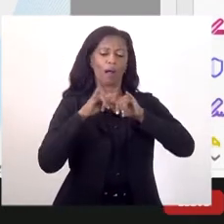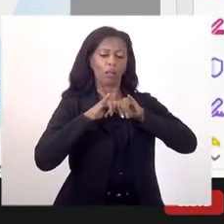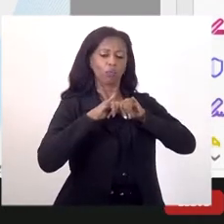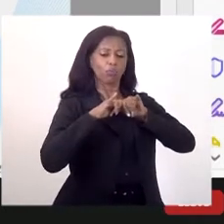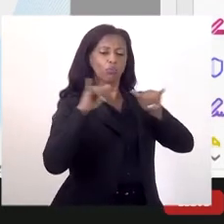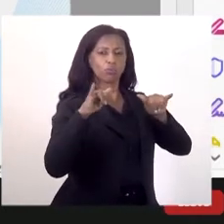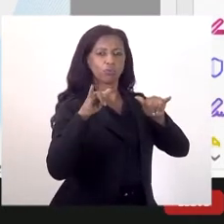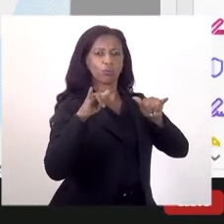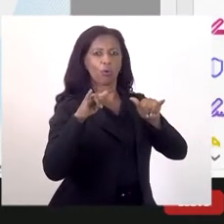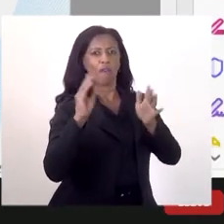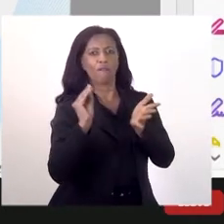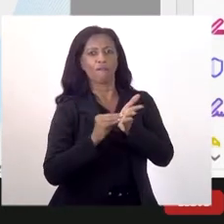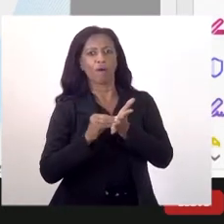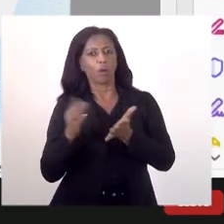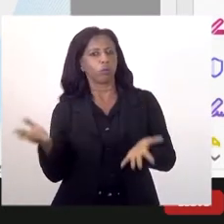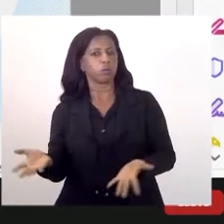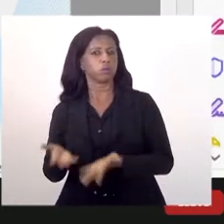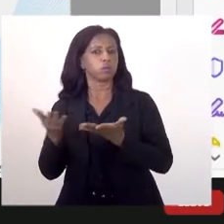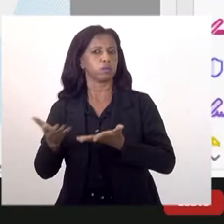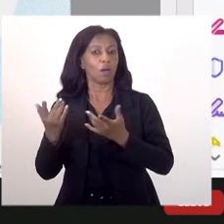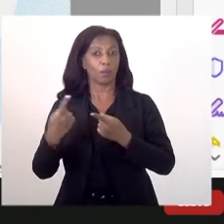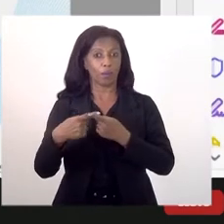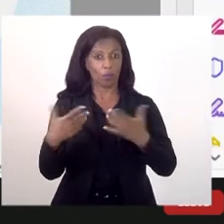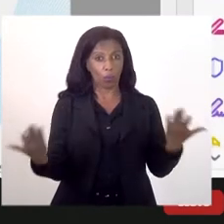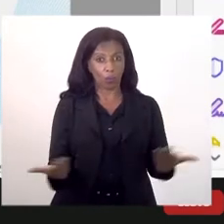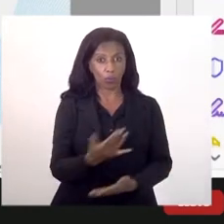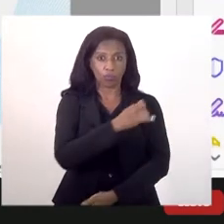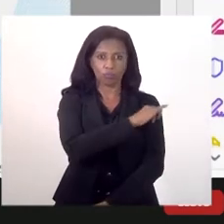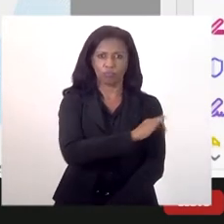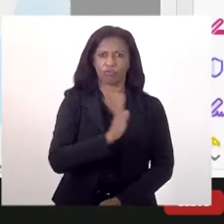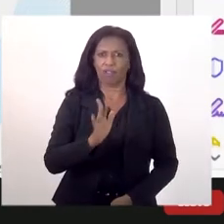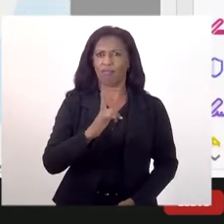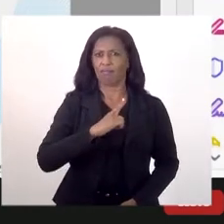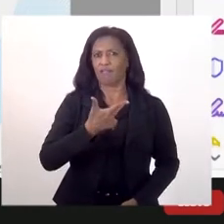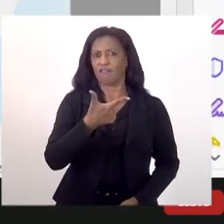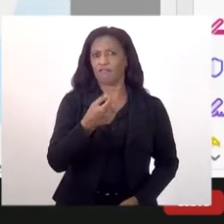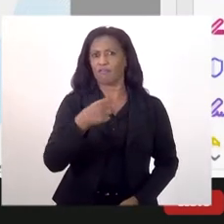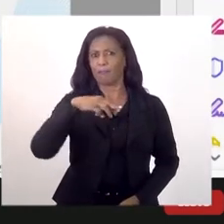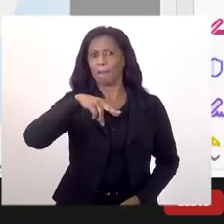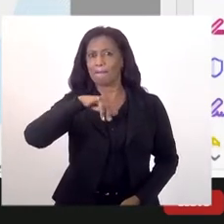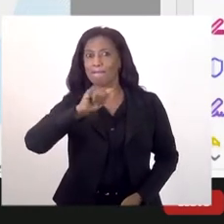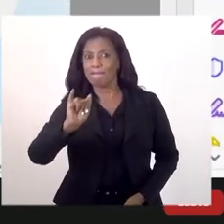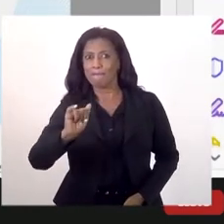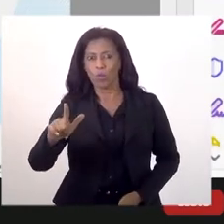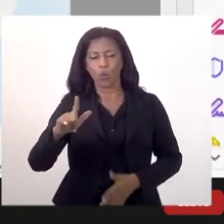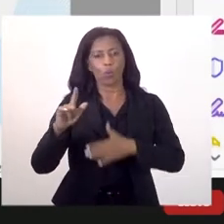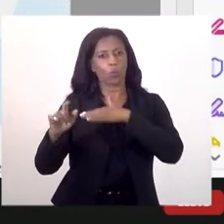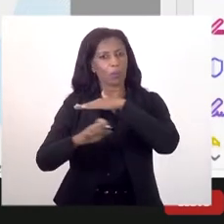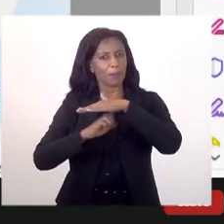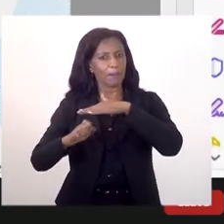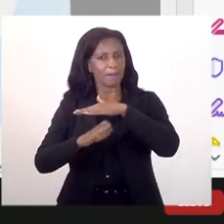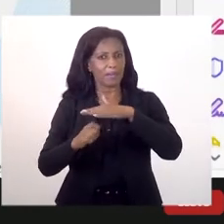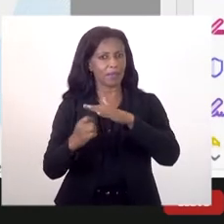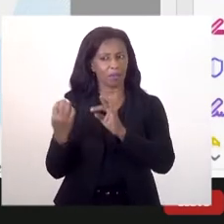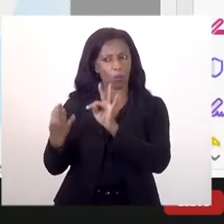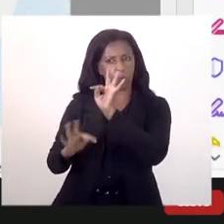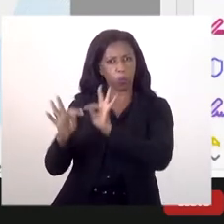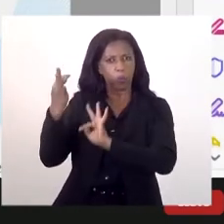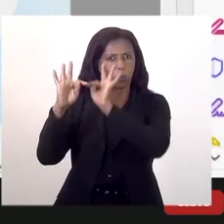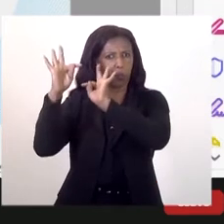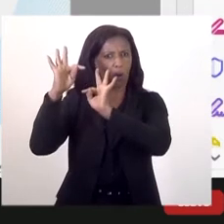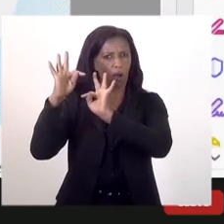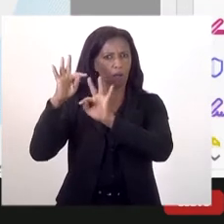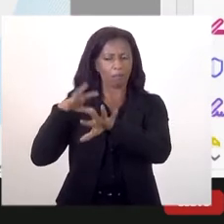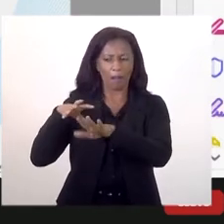não uma iniciativa? Porque hoje o Rio de Janeiro já tem 20 mil empresas de tecnologia, de serviços, de tecnologia,